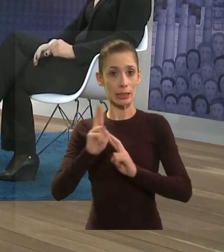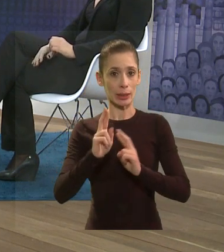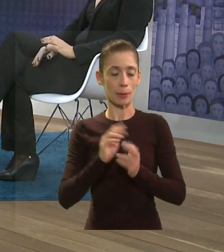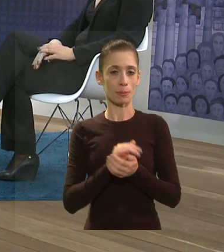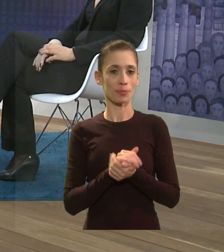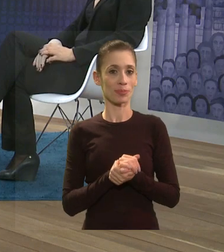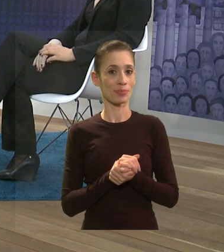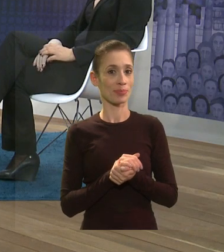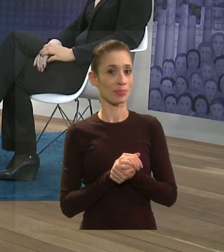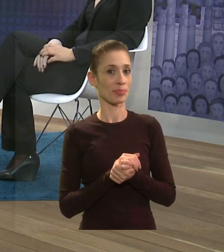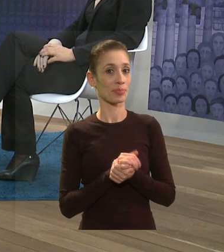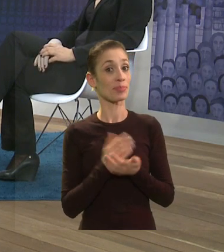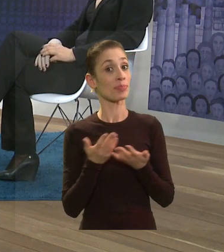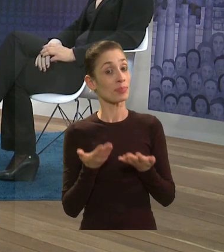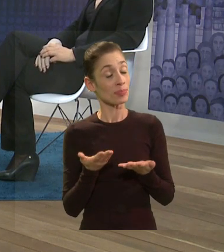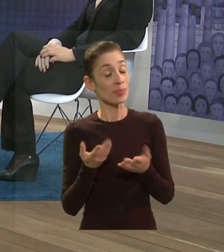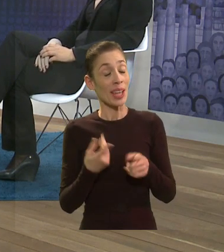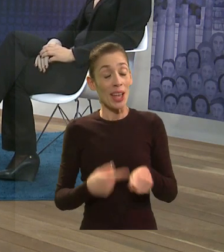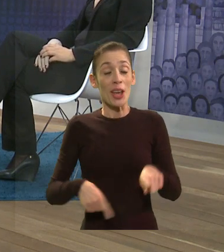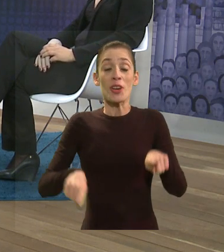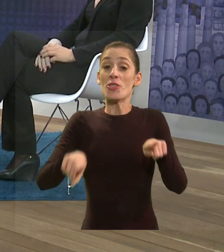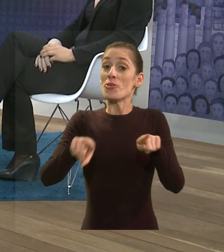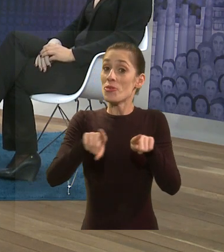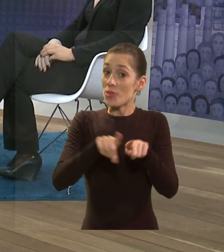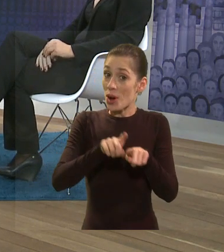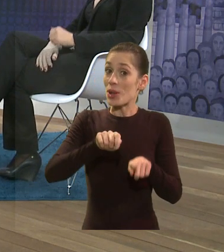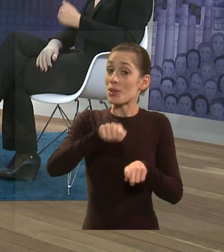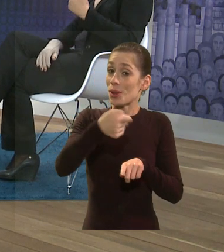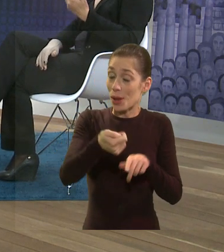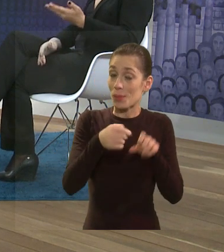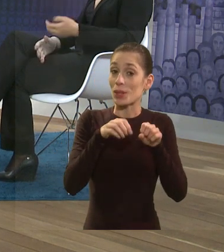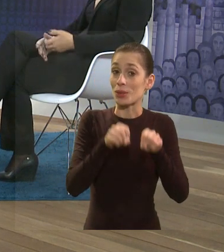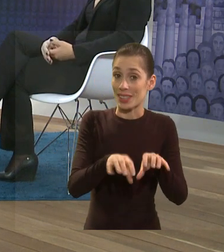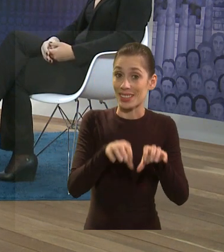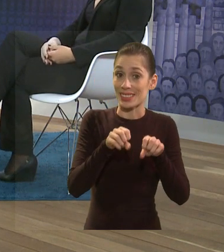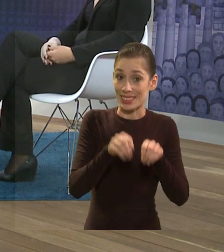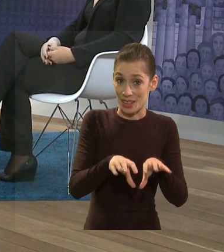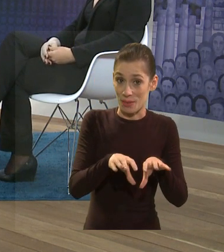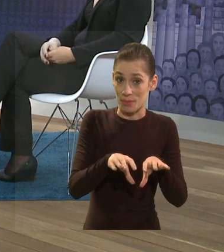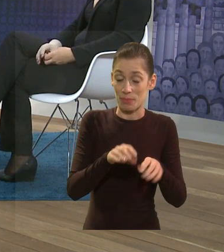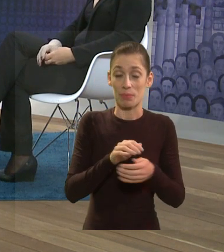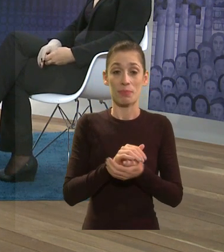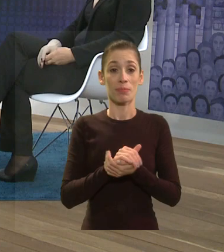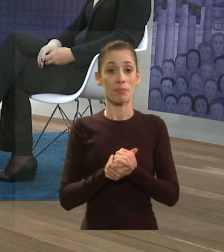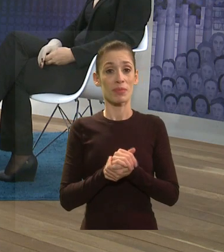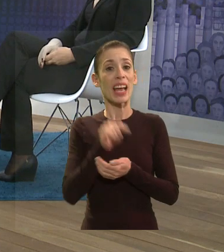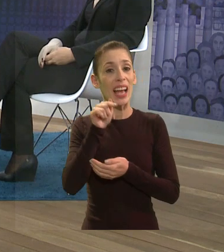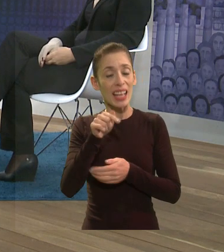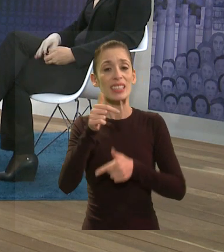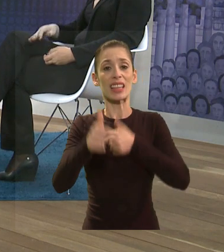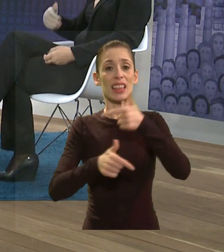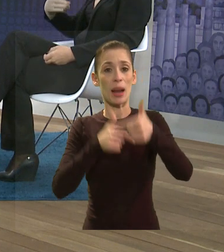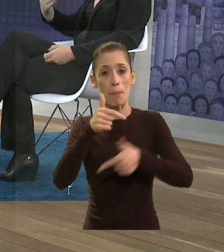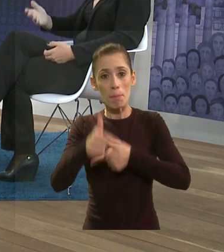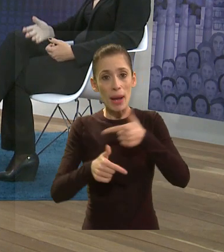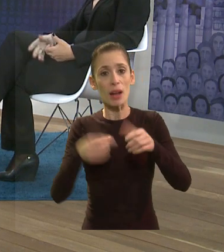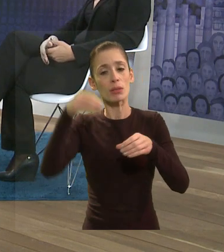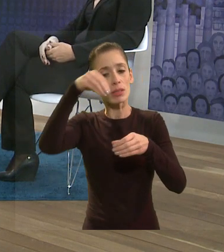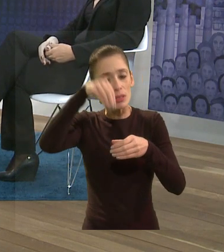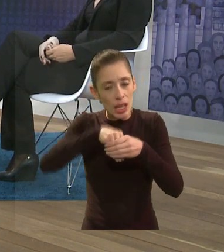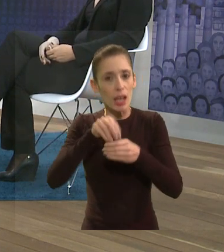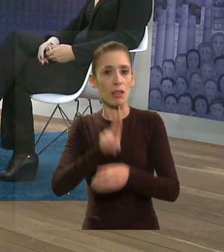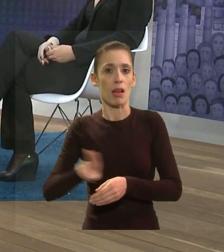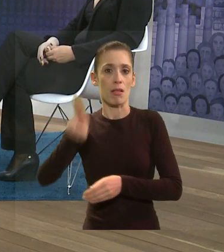volta a questão da educação educação perfeito eu acho por isso que todo o trabalho que a gente faz na universidade em termos de formação de